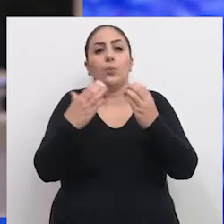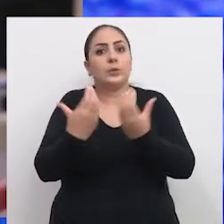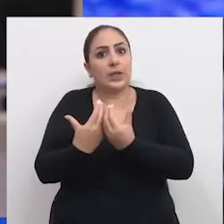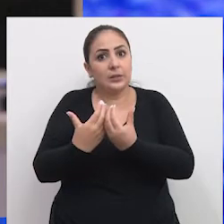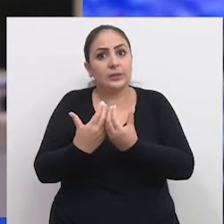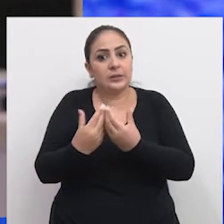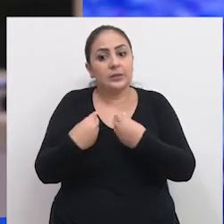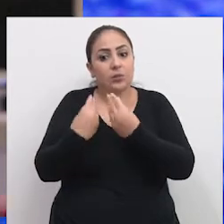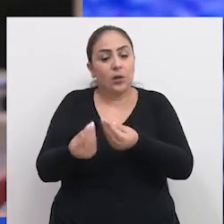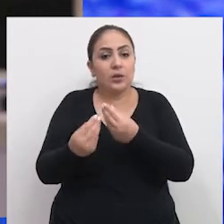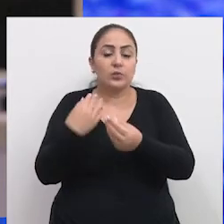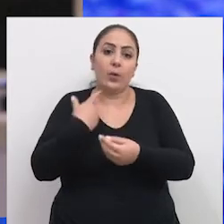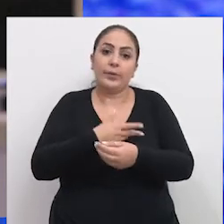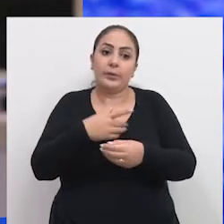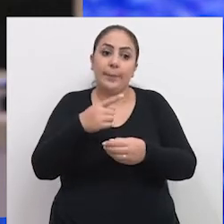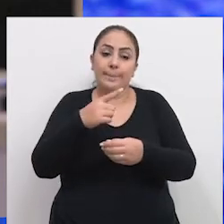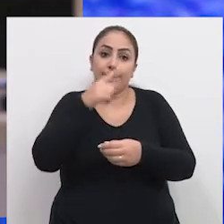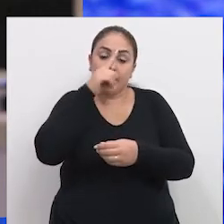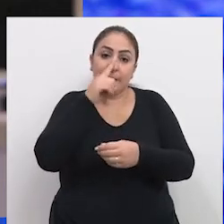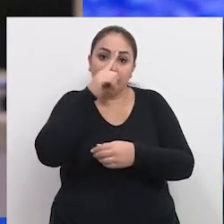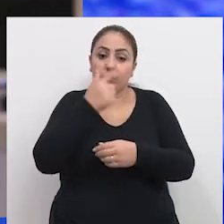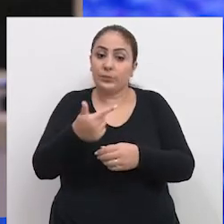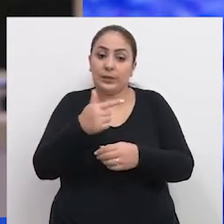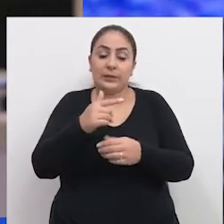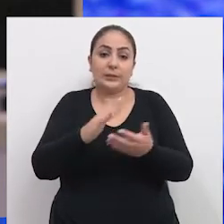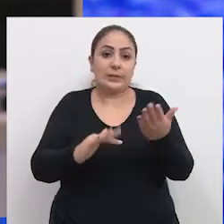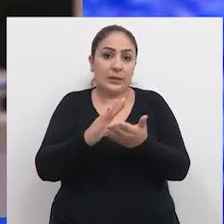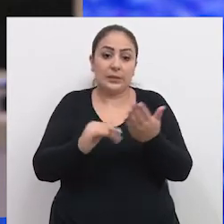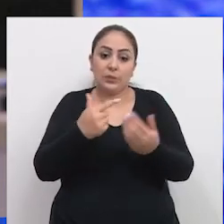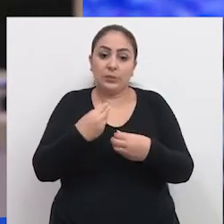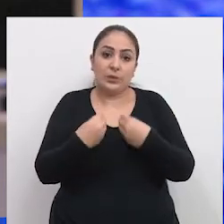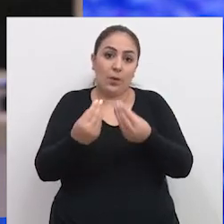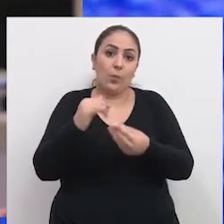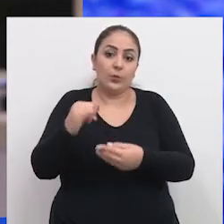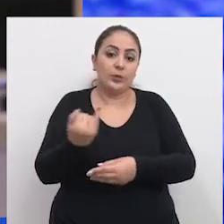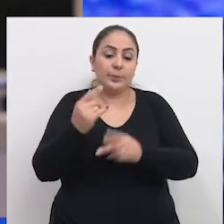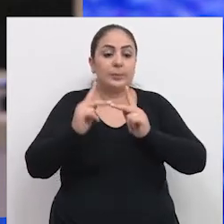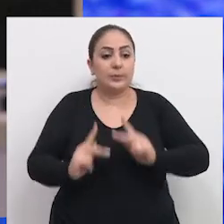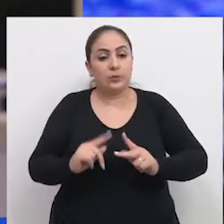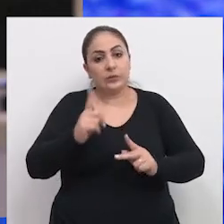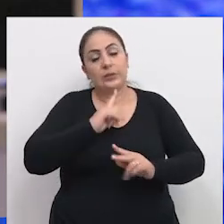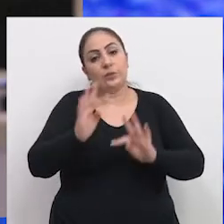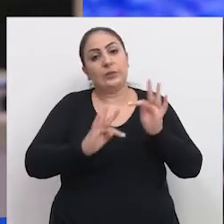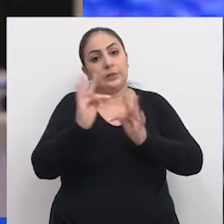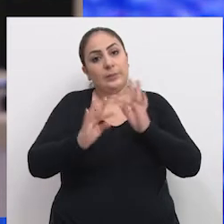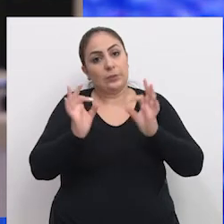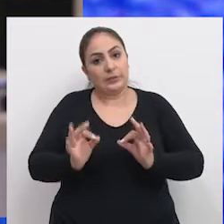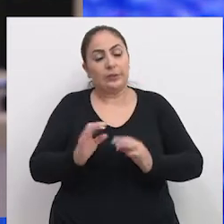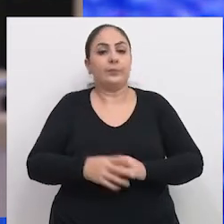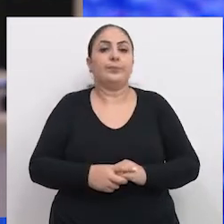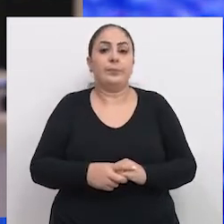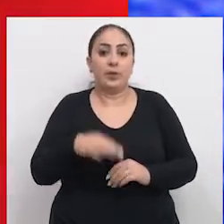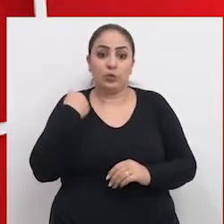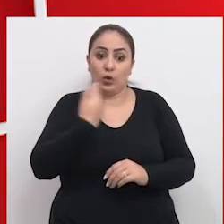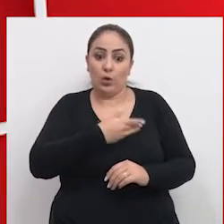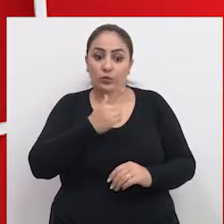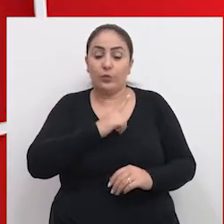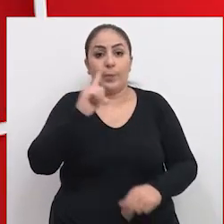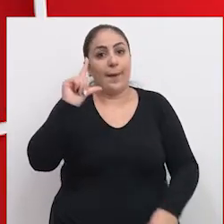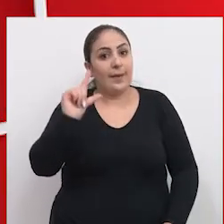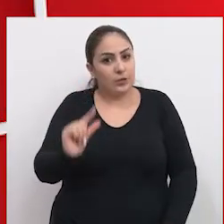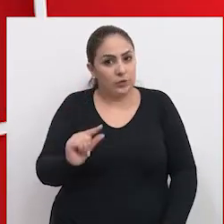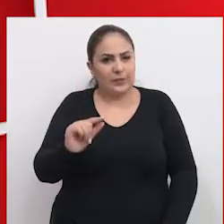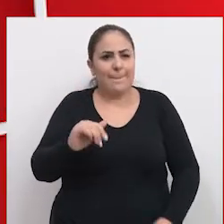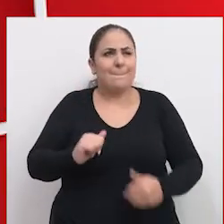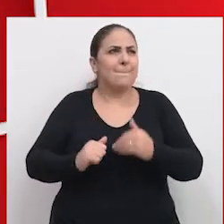fundos em região que doem, a gente corre o risco de ficar sem sangue e, infelizmente, não dar a oportunidade que esses pacientes tenham o seu tratamento adequado. Tivemos